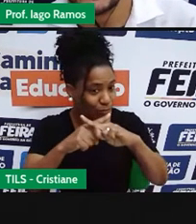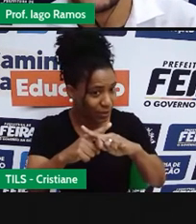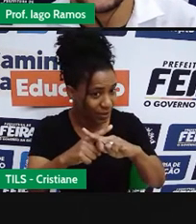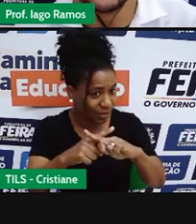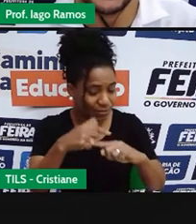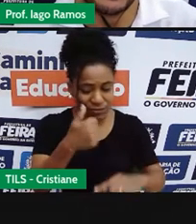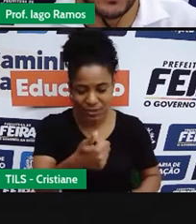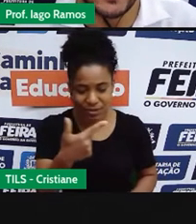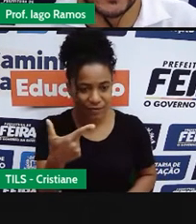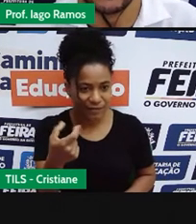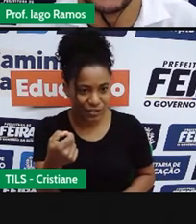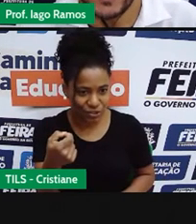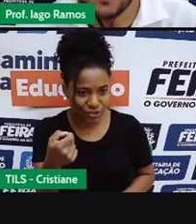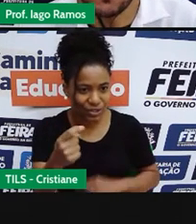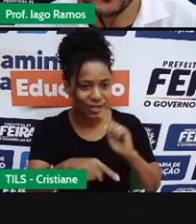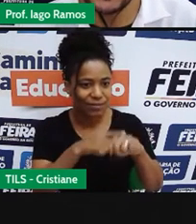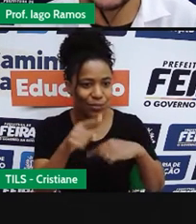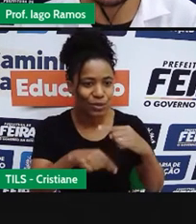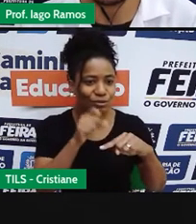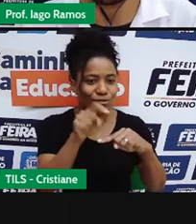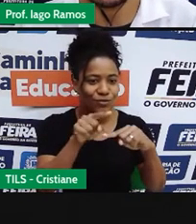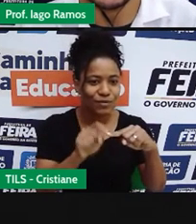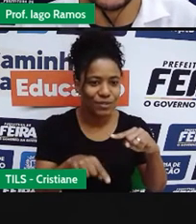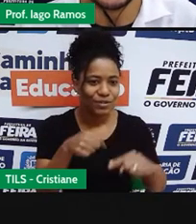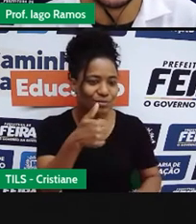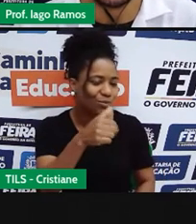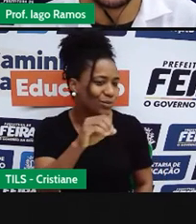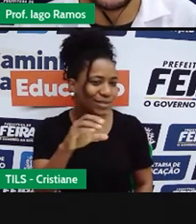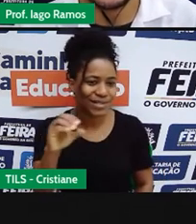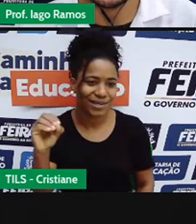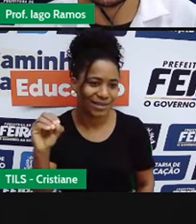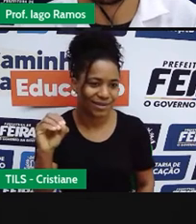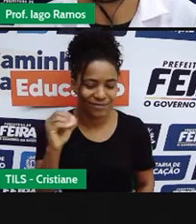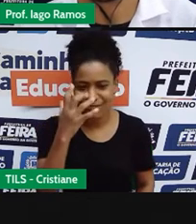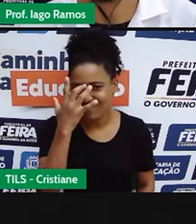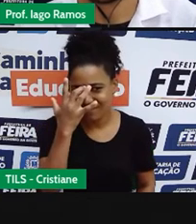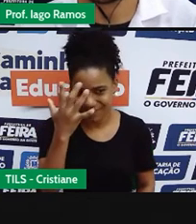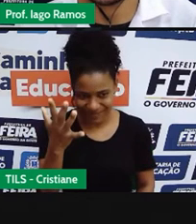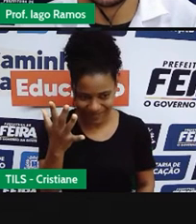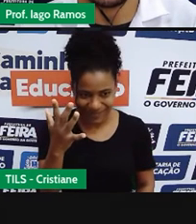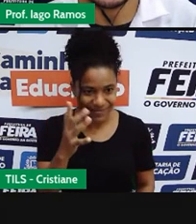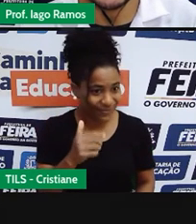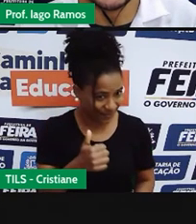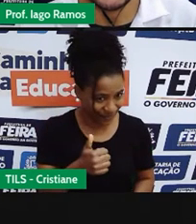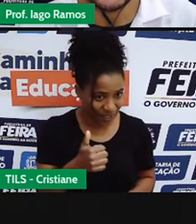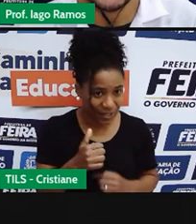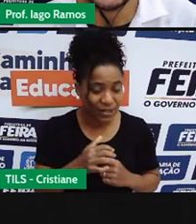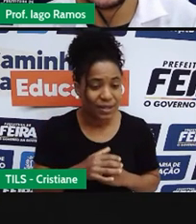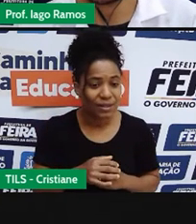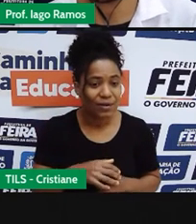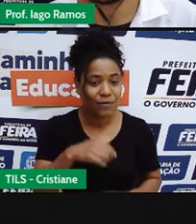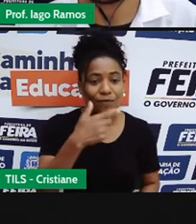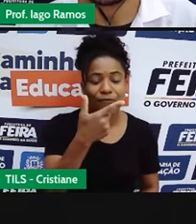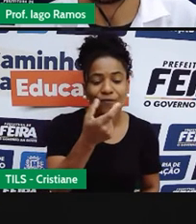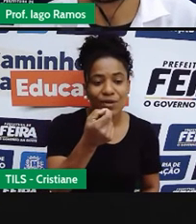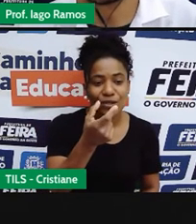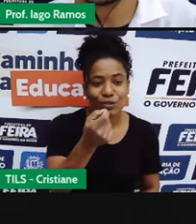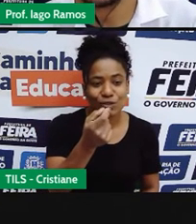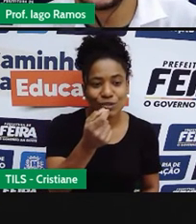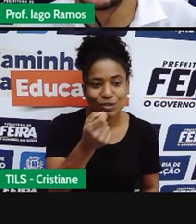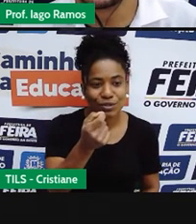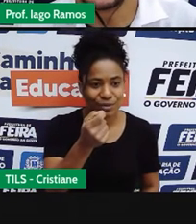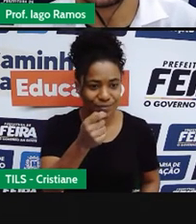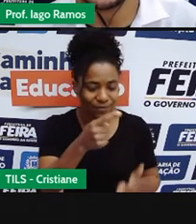resultado divide por 100, tá? Quando a gente multiplicar 20 por 120, isso vai dar